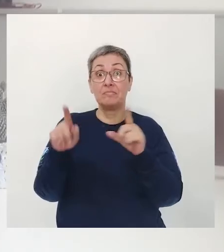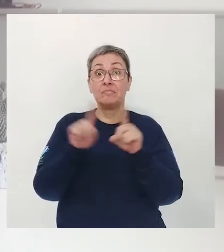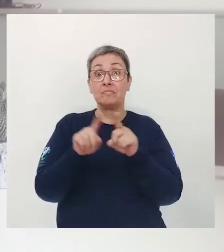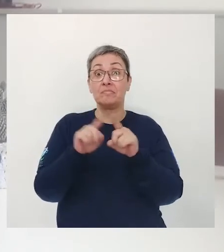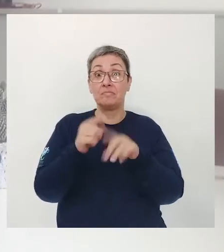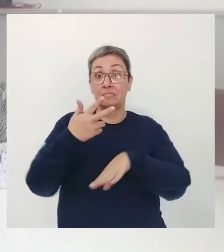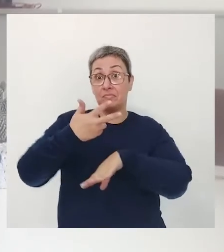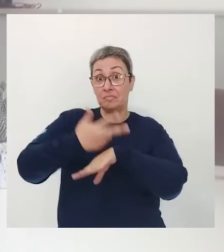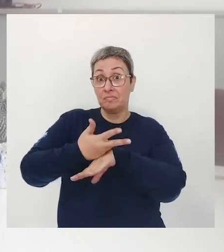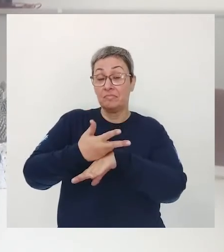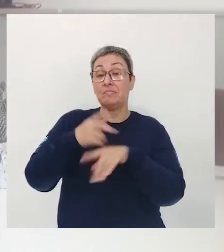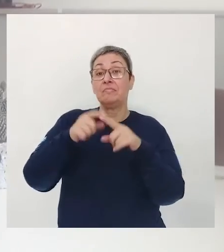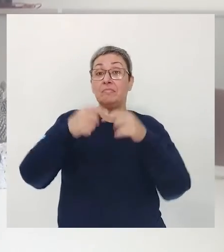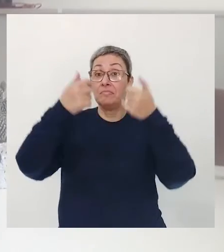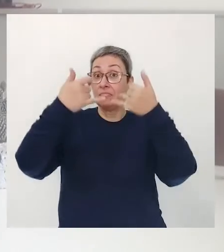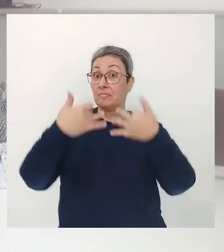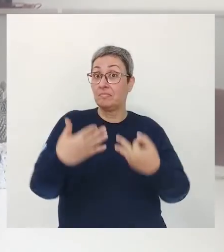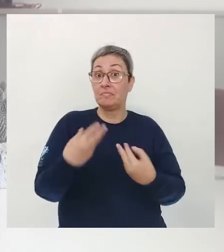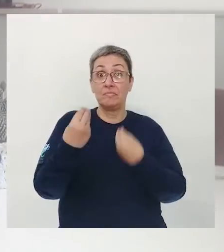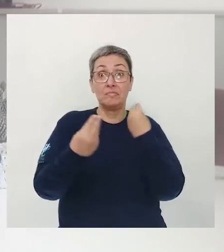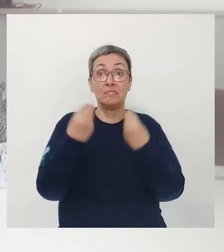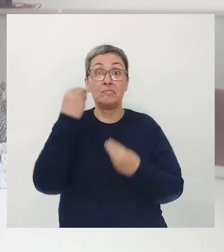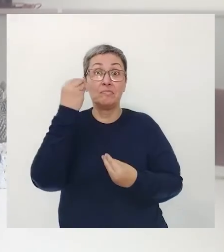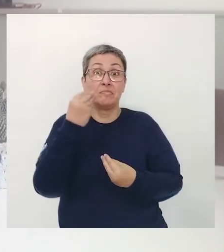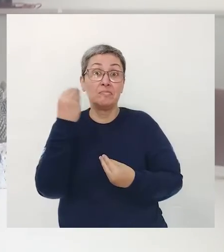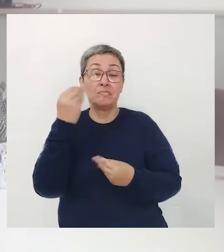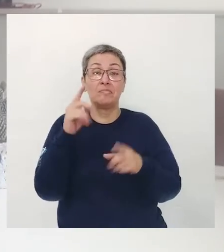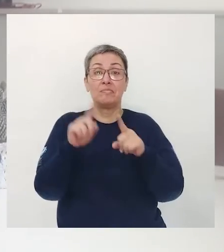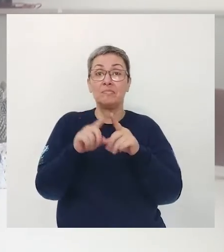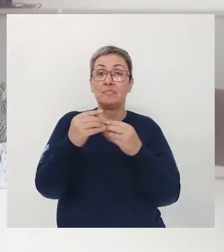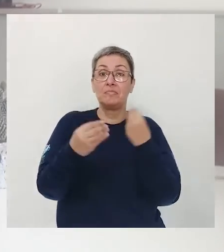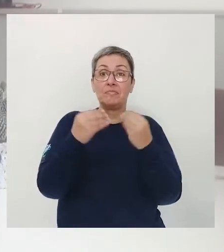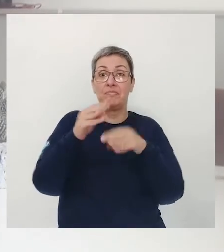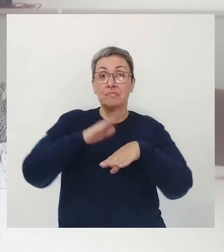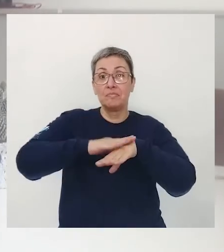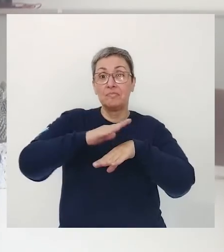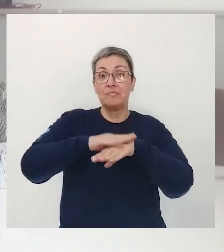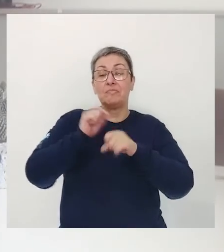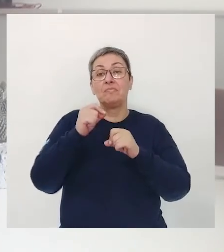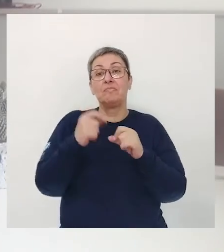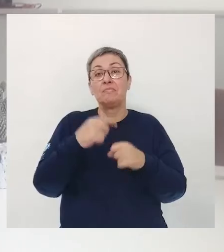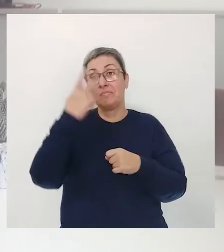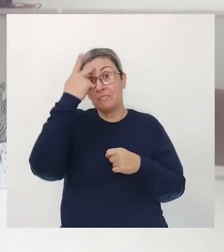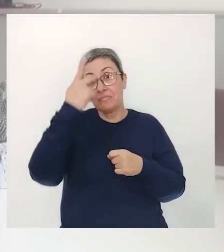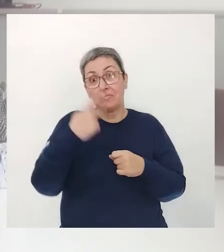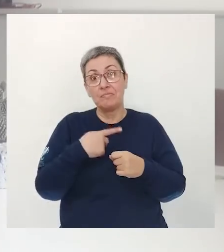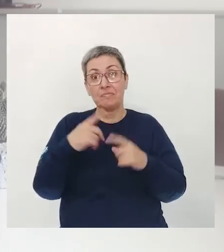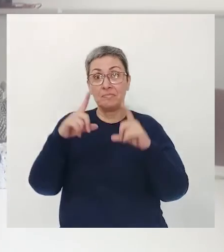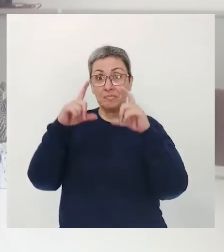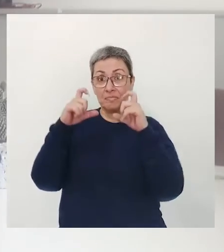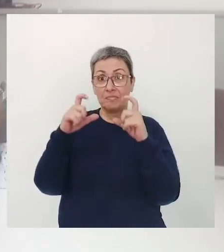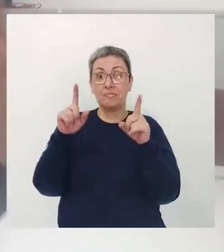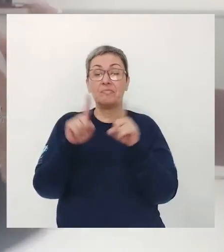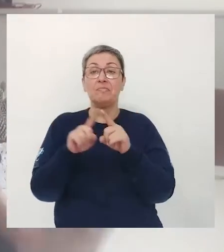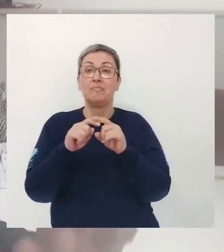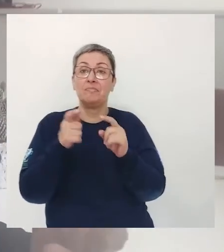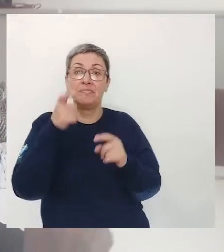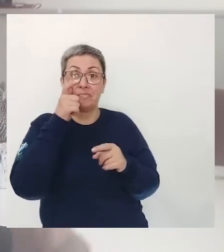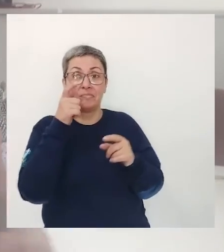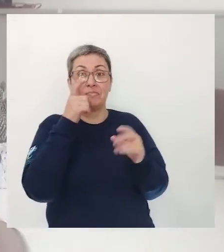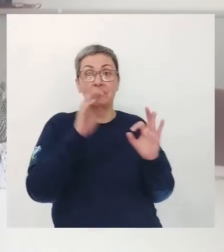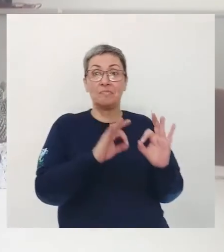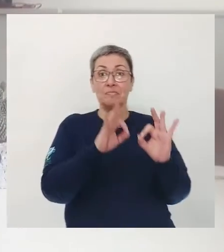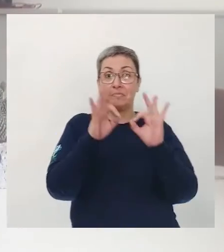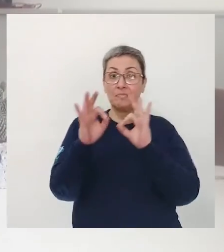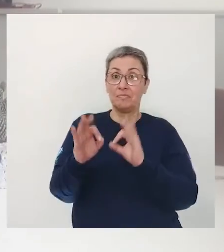Também um vídeo Nos contando A experiência De como foi fazer O seu autorretrato Assistir o